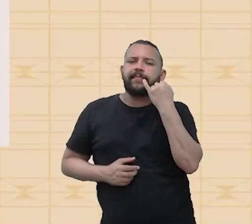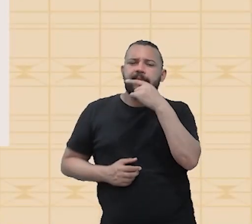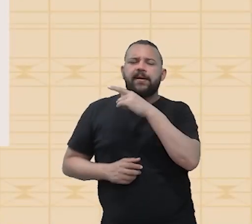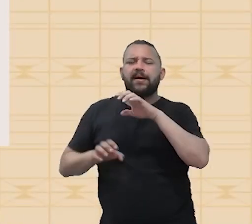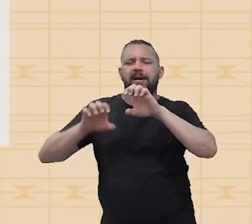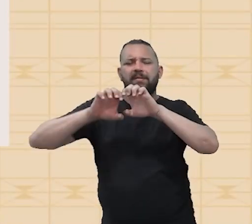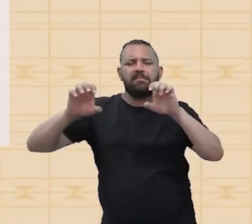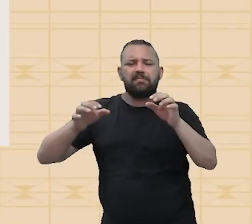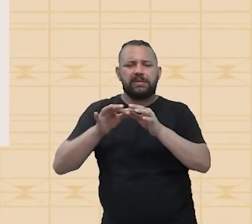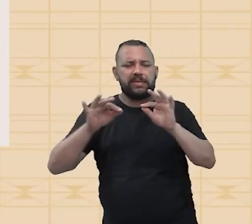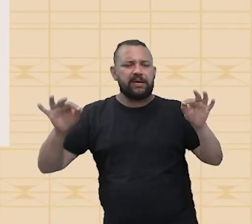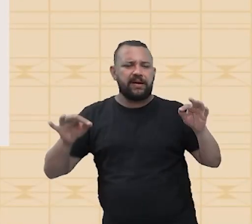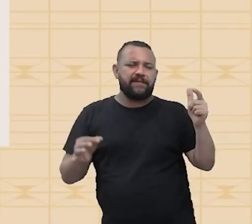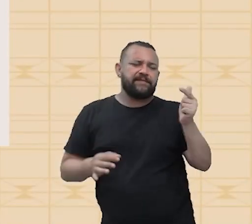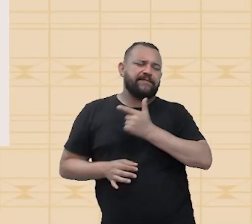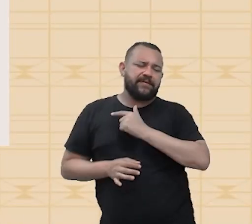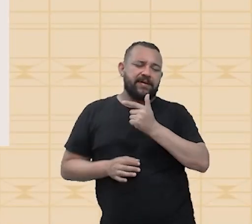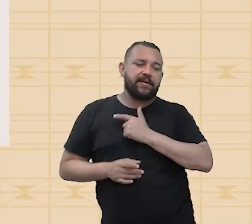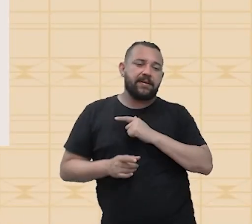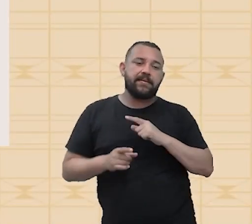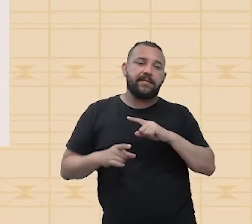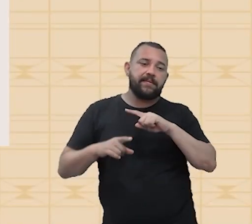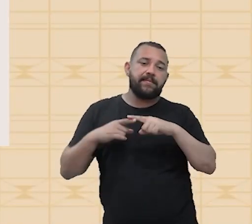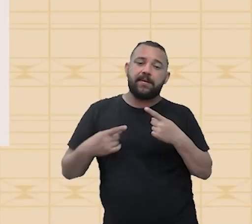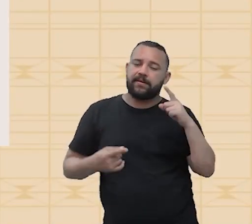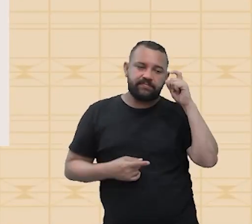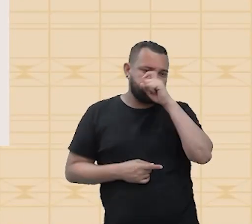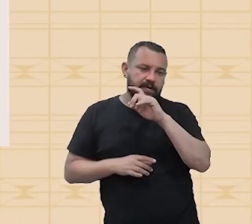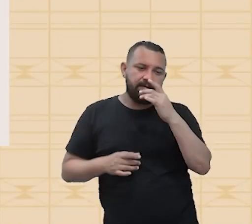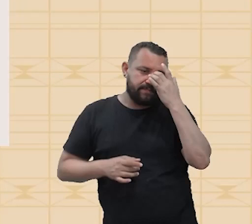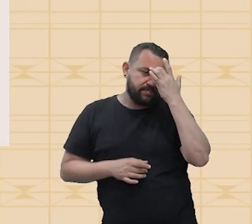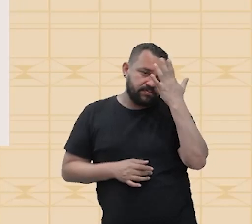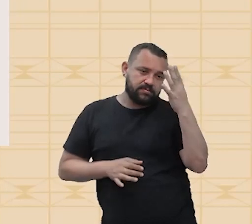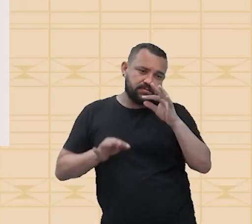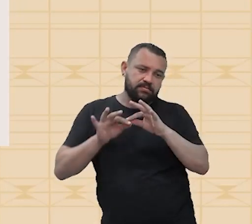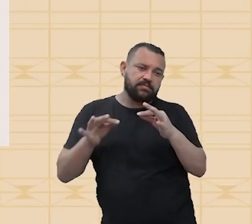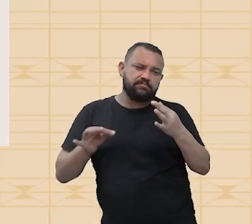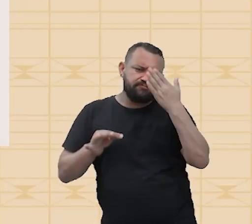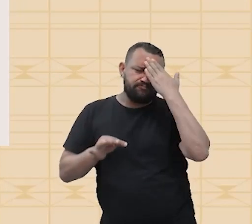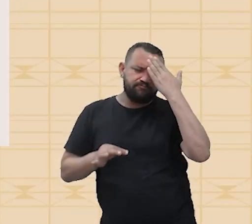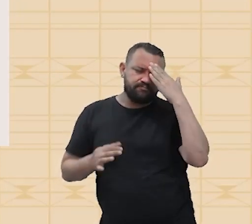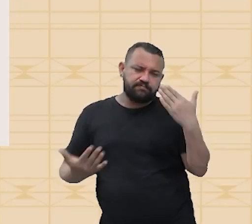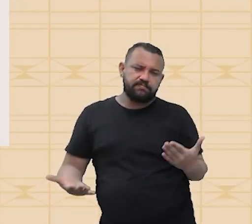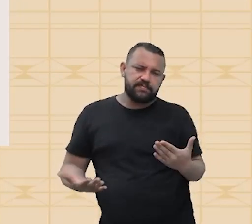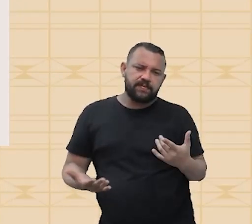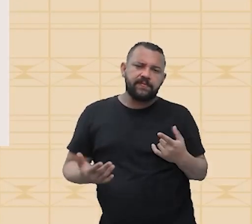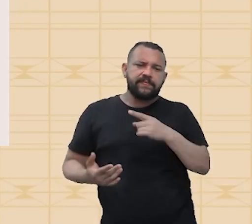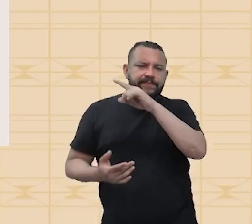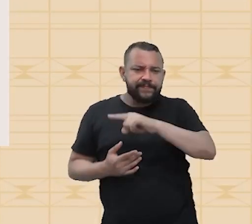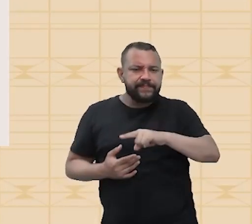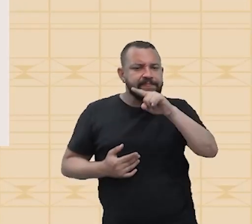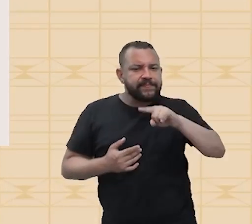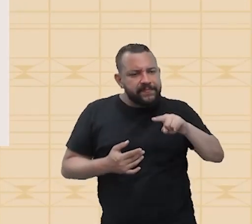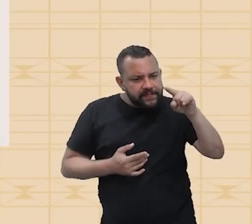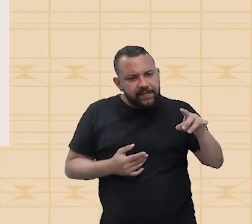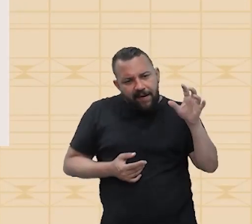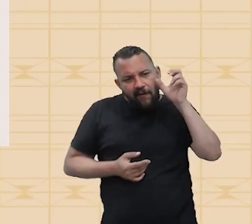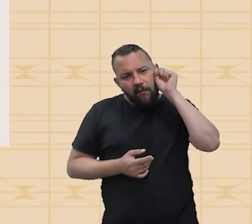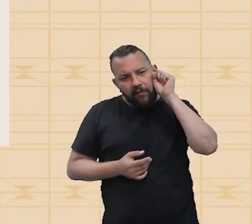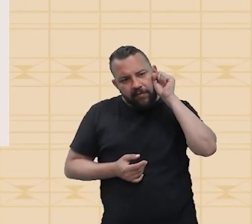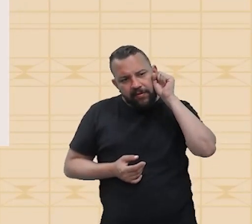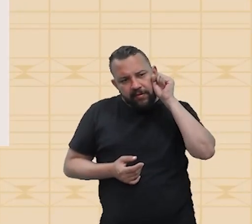grande, ela é feia, mas ela não é uma equação difícil. Basta apenas você entender que a frequência que nós ouvimos, que é a frequência